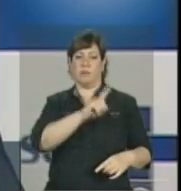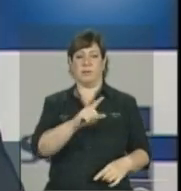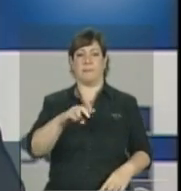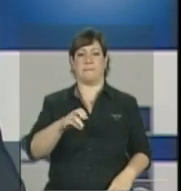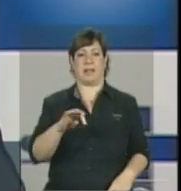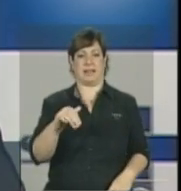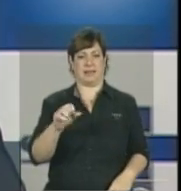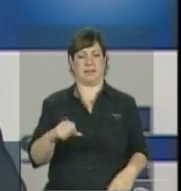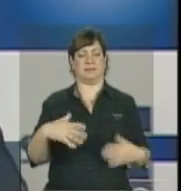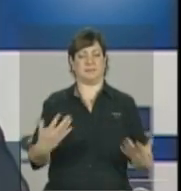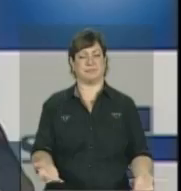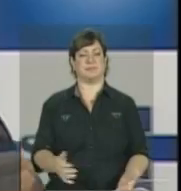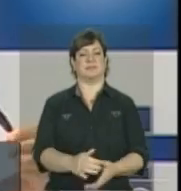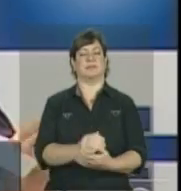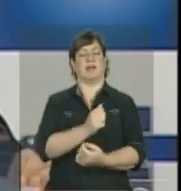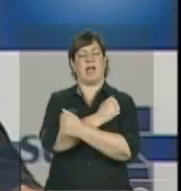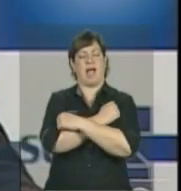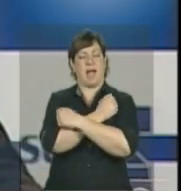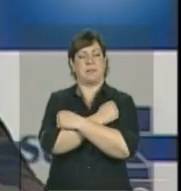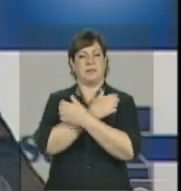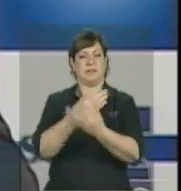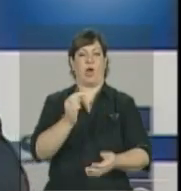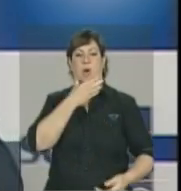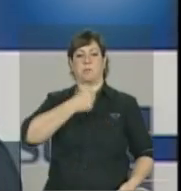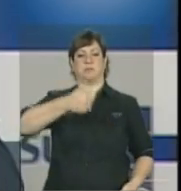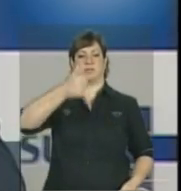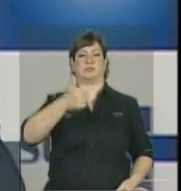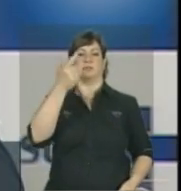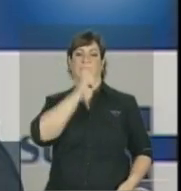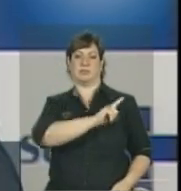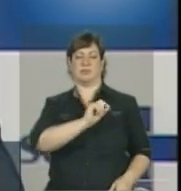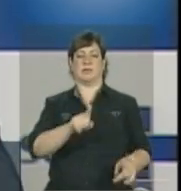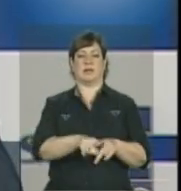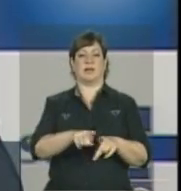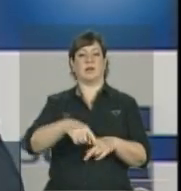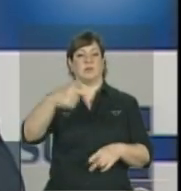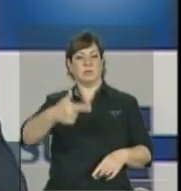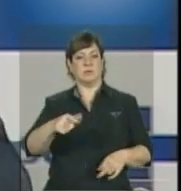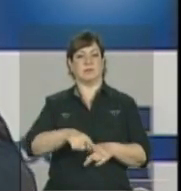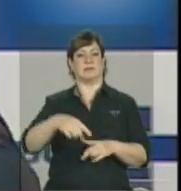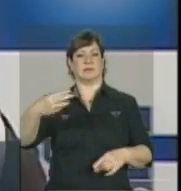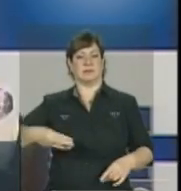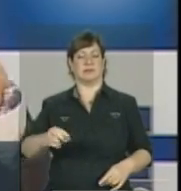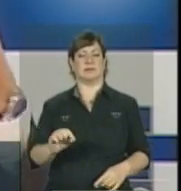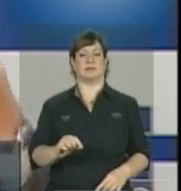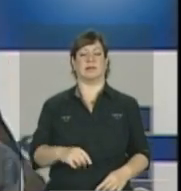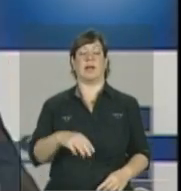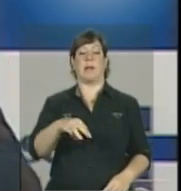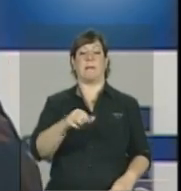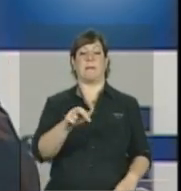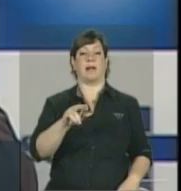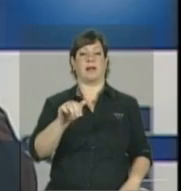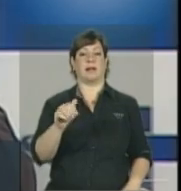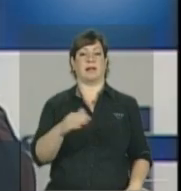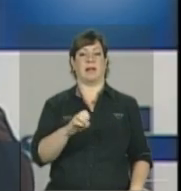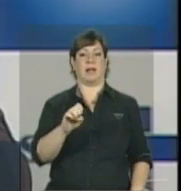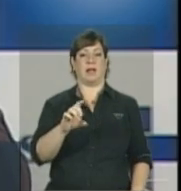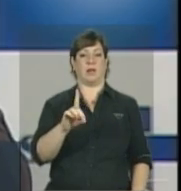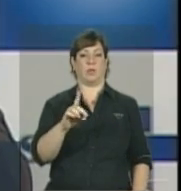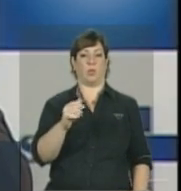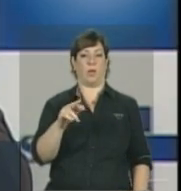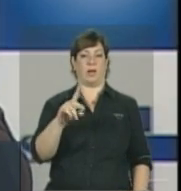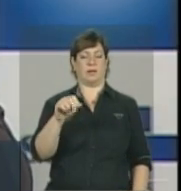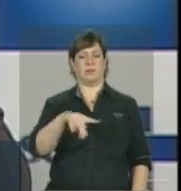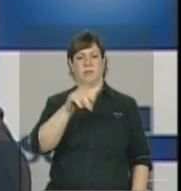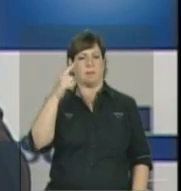Dar um grande abraço ao Carlos Sarina, primeiro colocado, a Maria Eduarda. Maria Eduarda, quando vira a sua data de nascimento, o